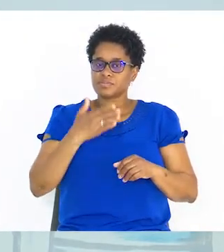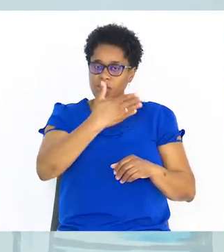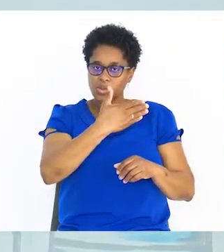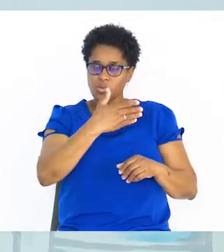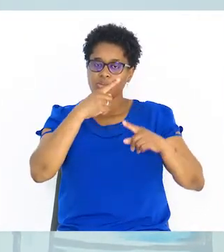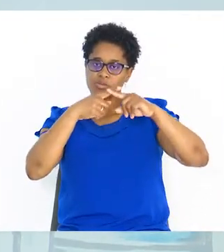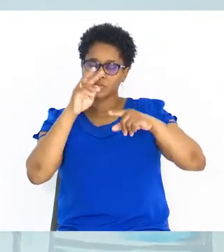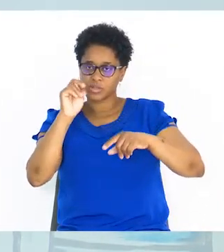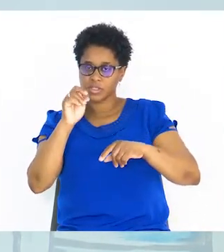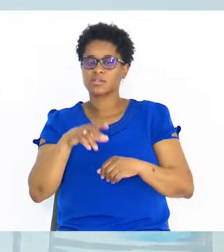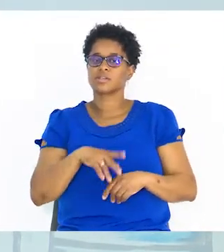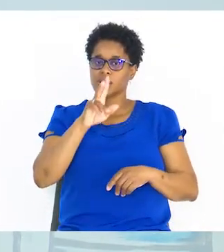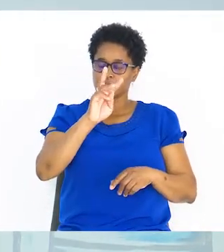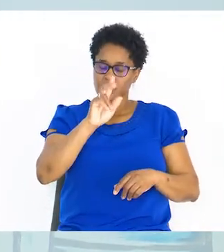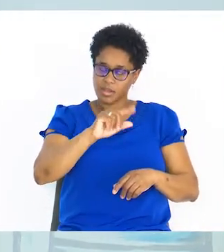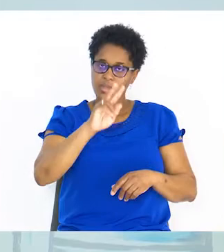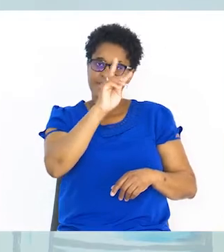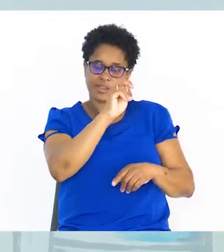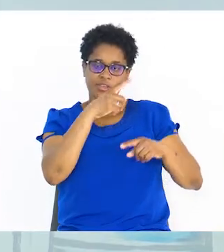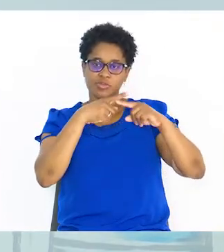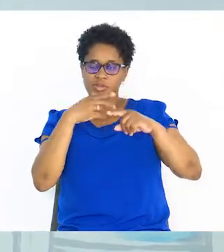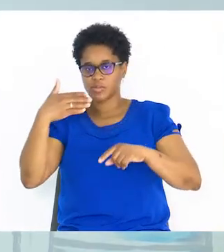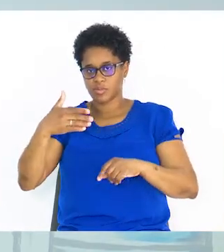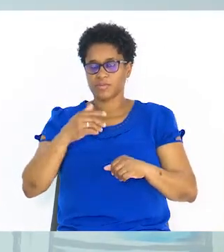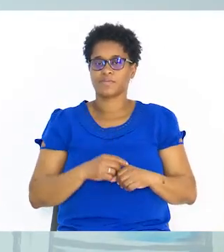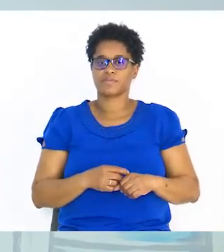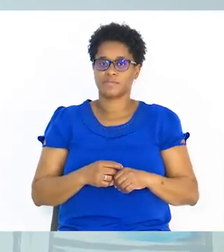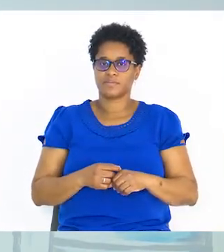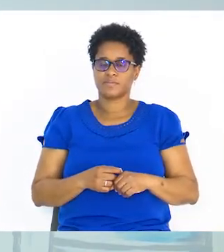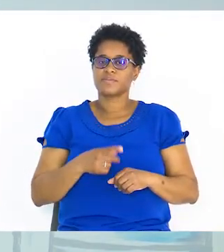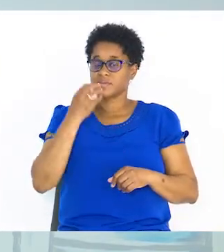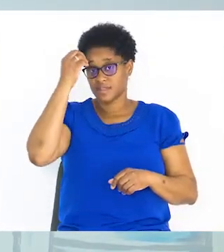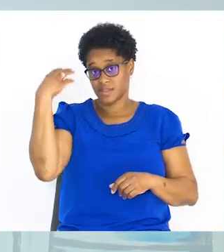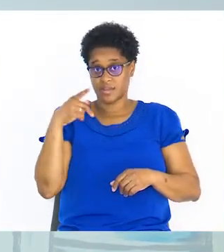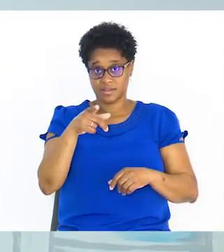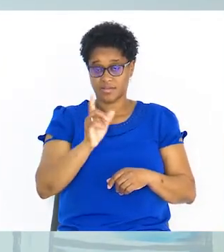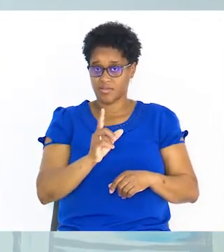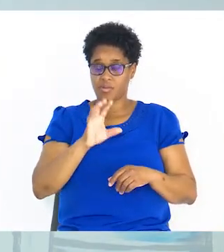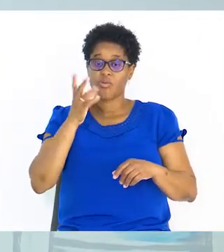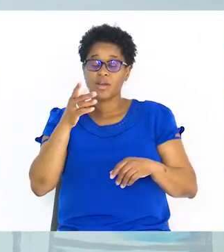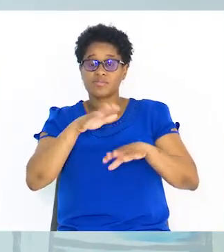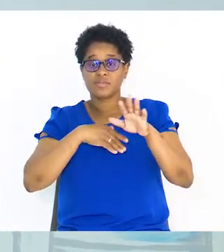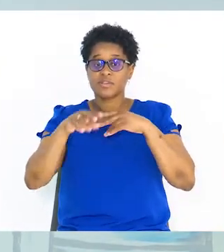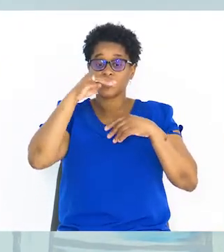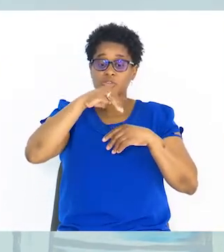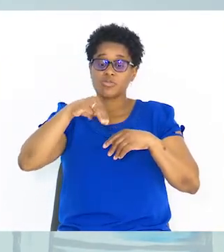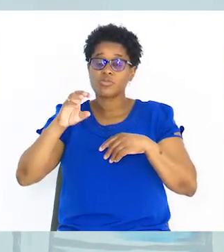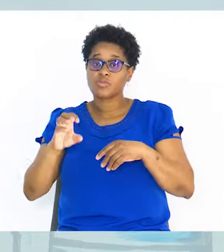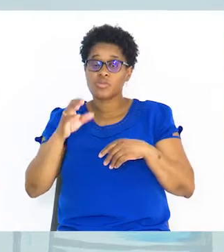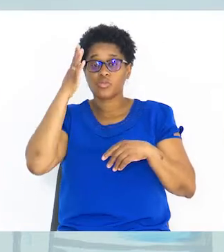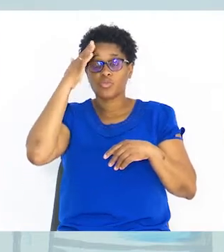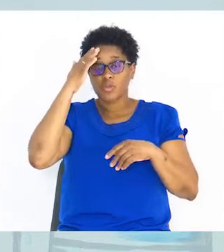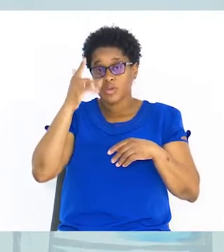1 multiplica por 3 e 3 multiplica por 1. Não se esqueçam. Quando estamos a tirar o mínimo múltiplo comum,